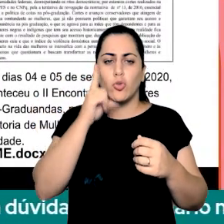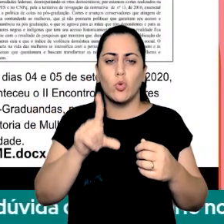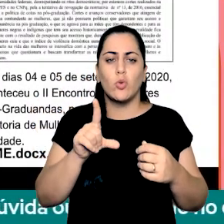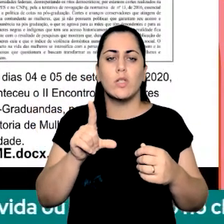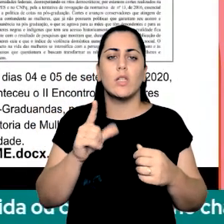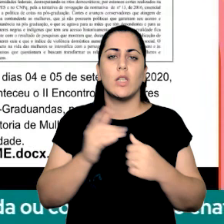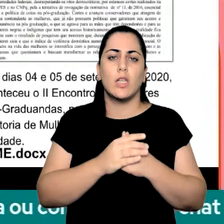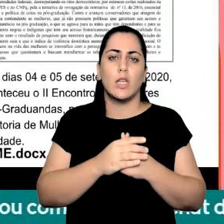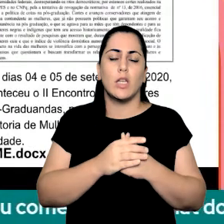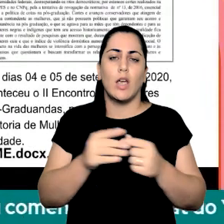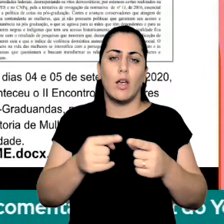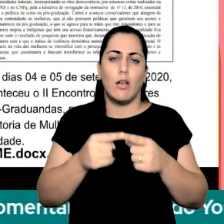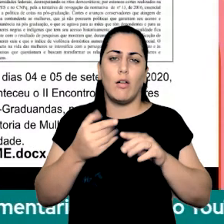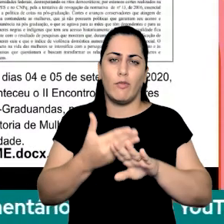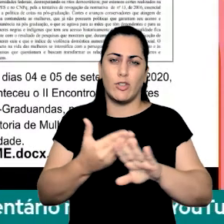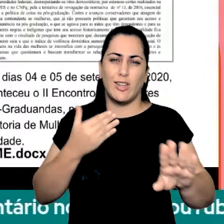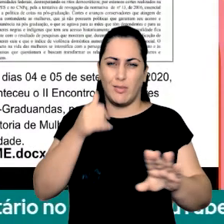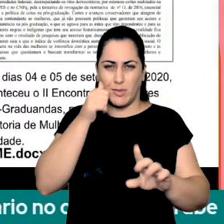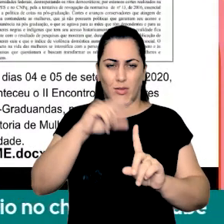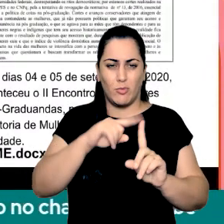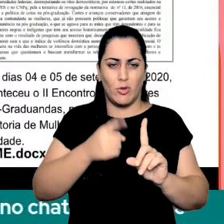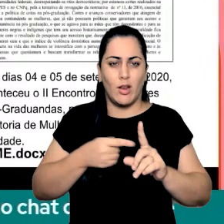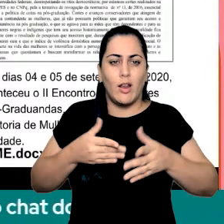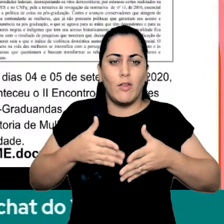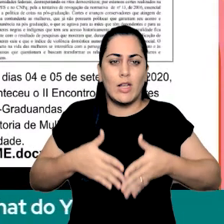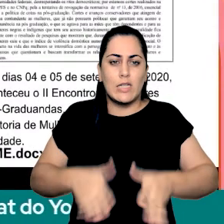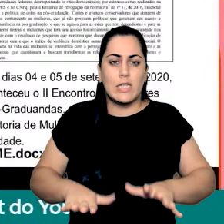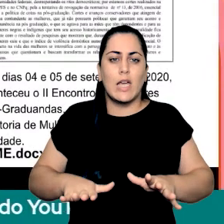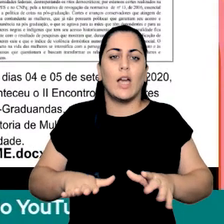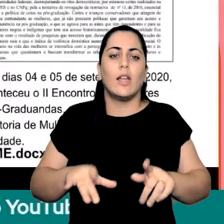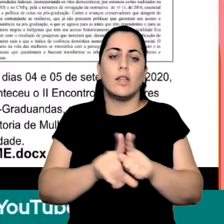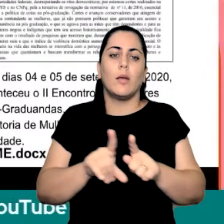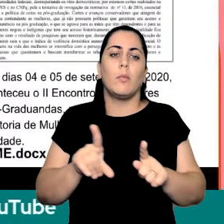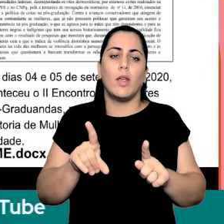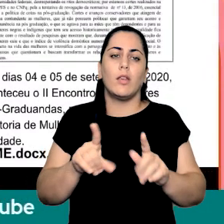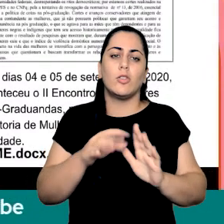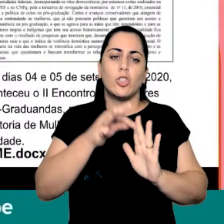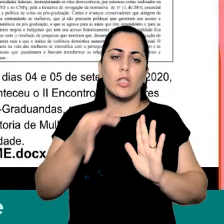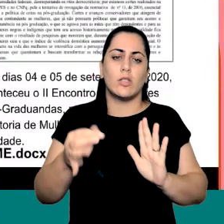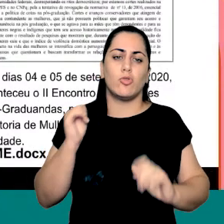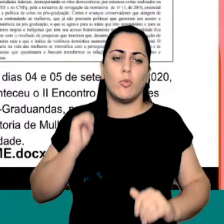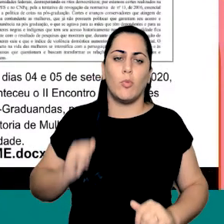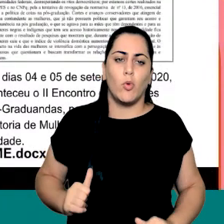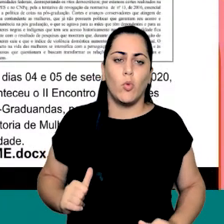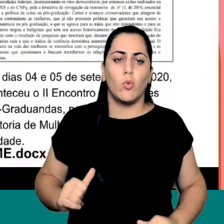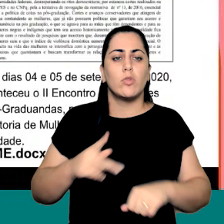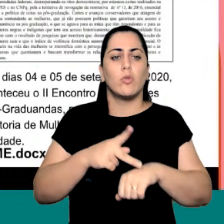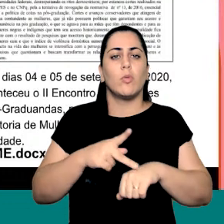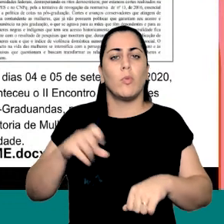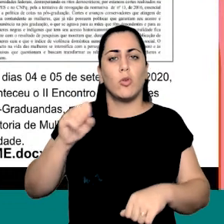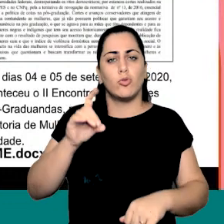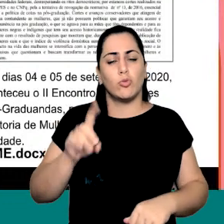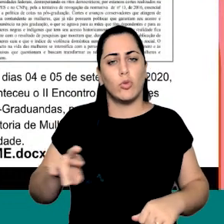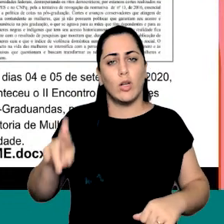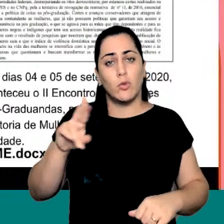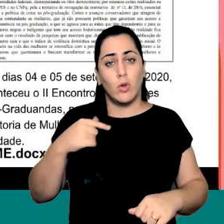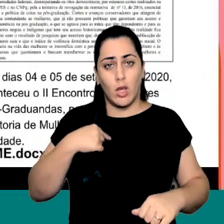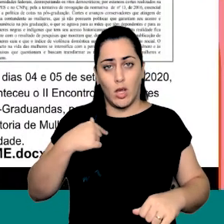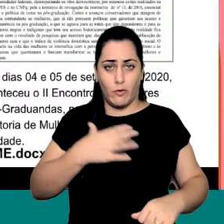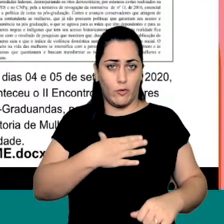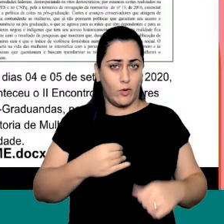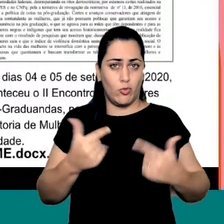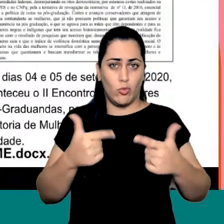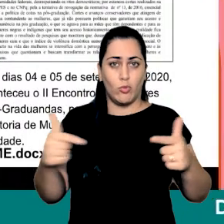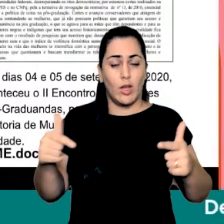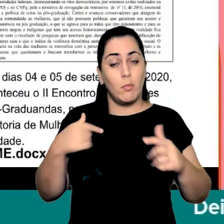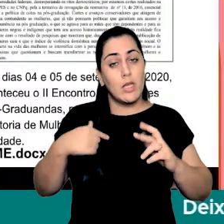principalmente no pós-doutorado eu ainda não sou mãe e se um dia eu for mãe eu espero que eu esteja